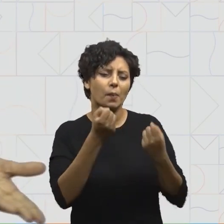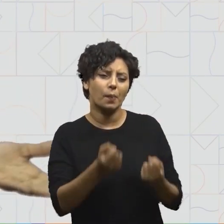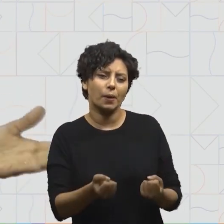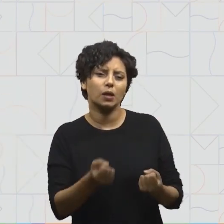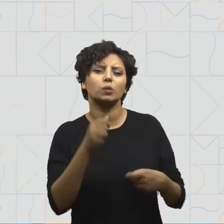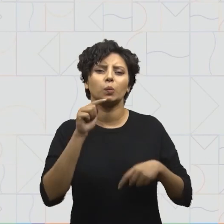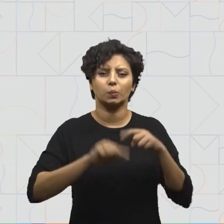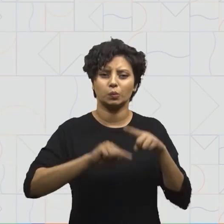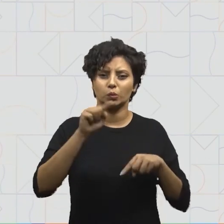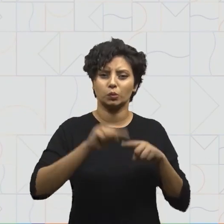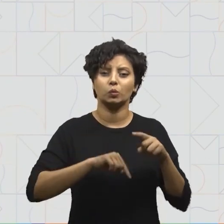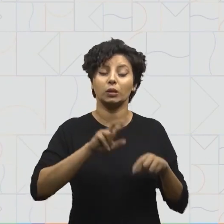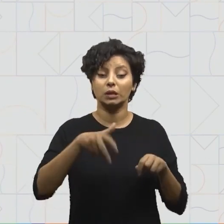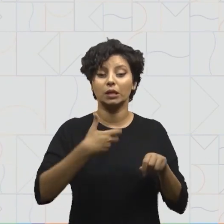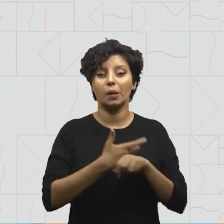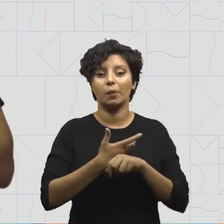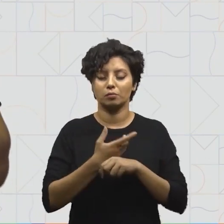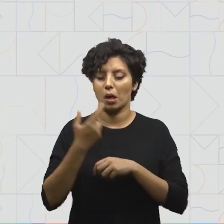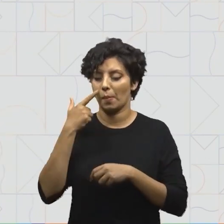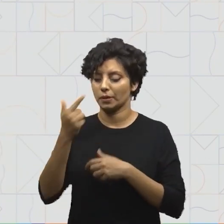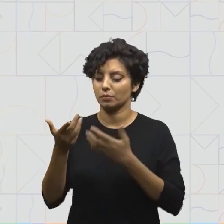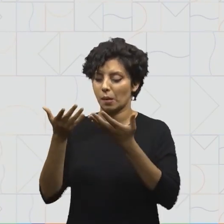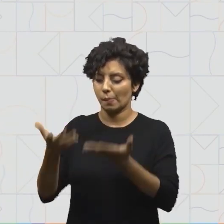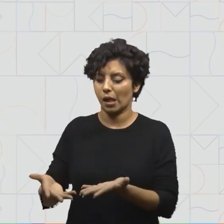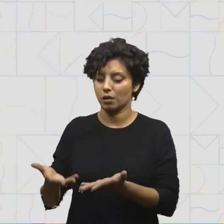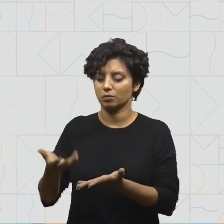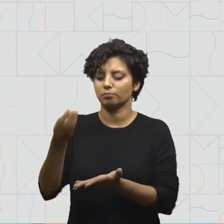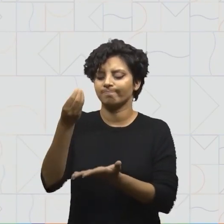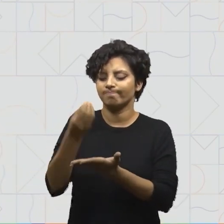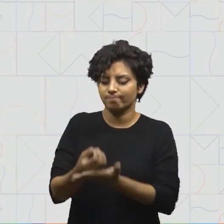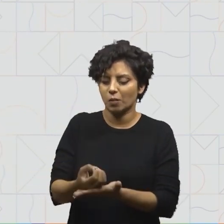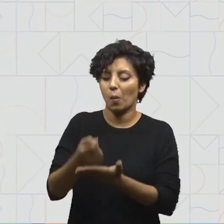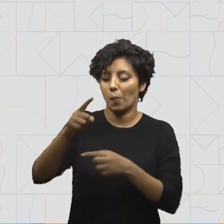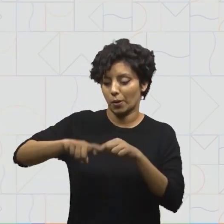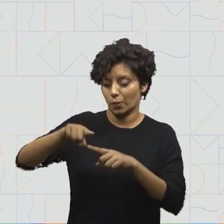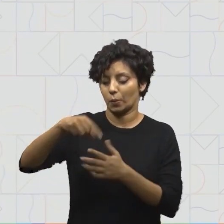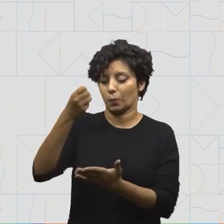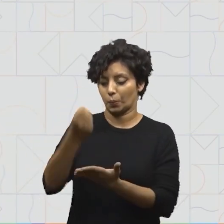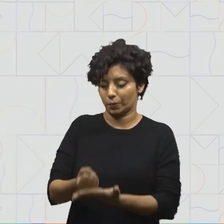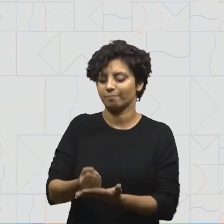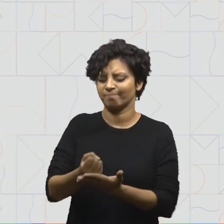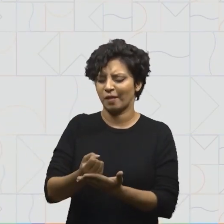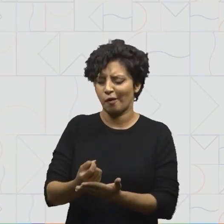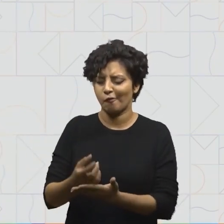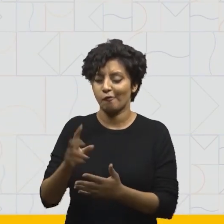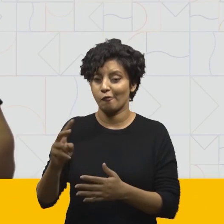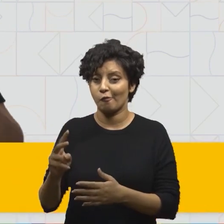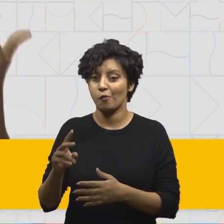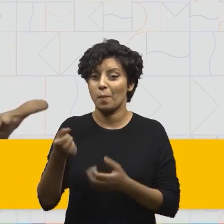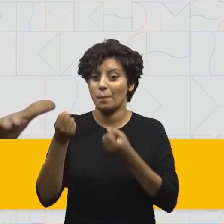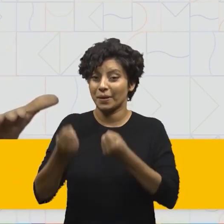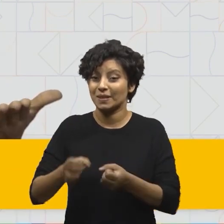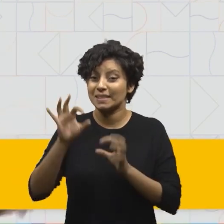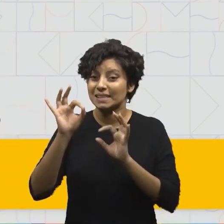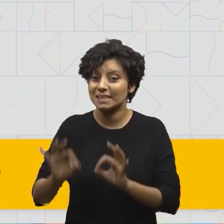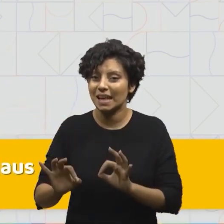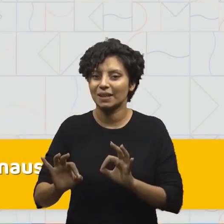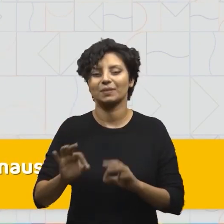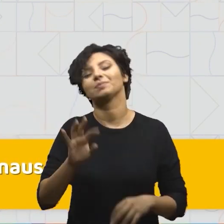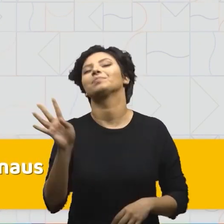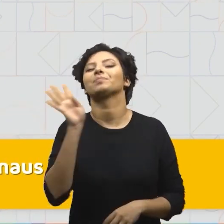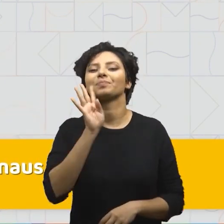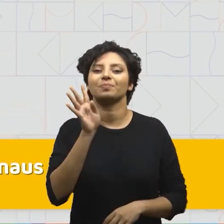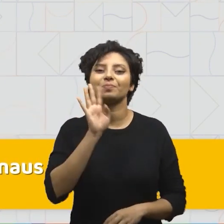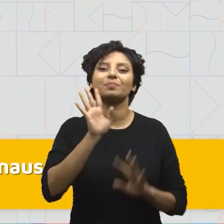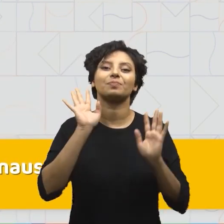alguns produtos. E depois, verificamos o seu valor real na balança. Que legal!